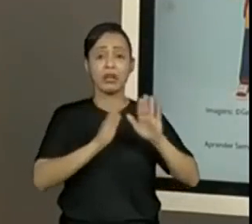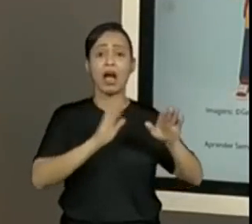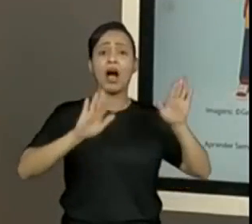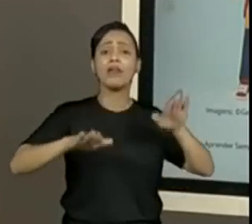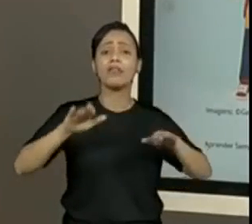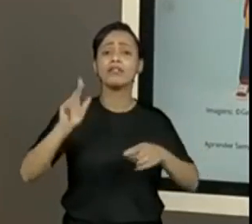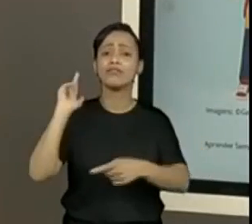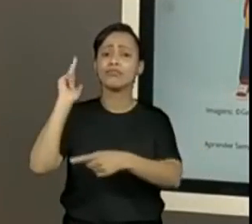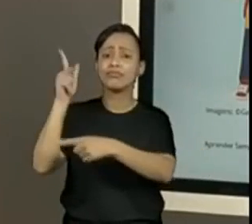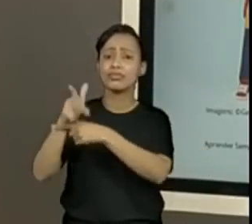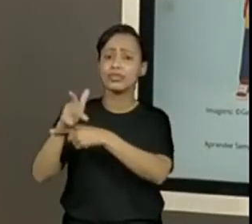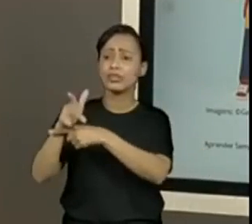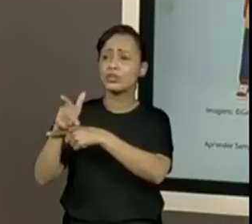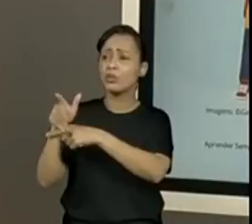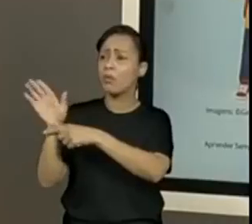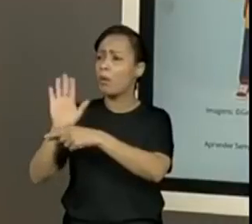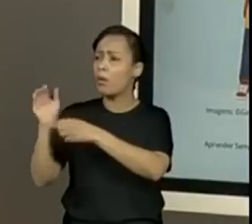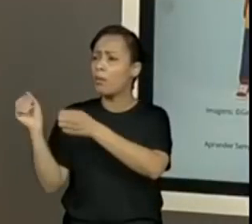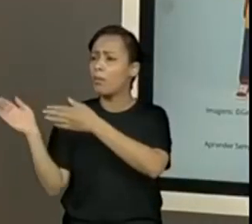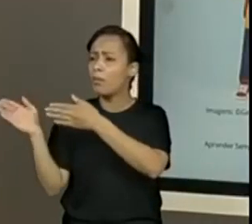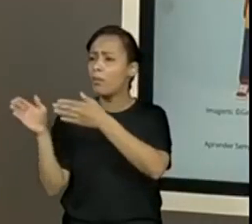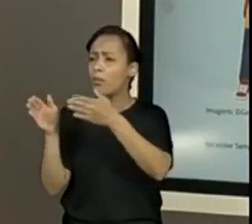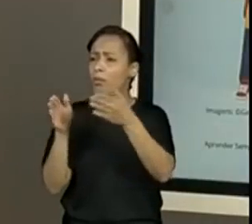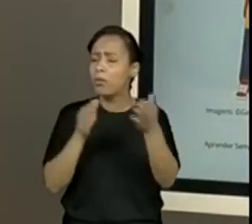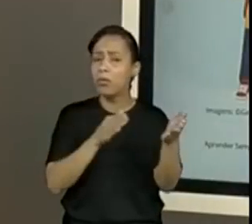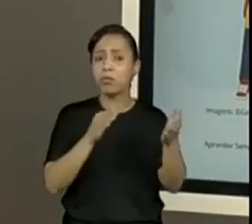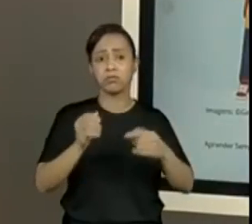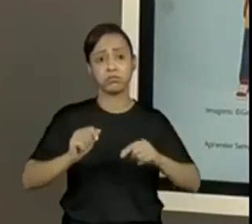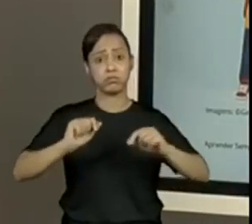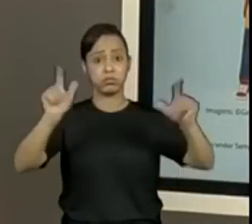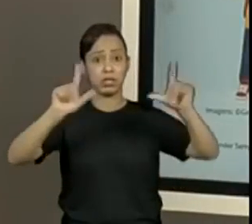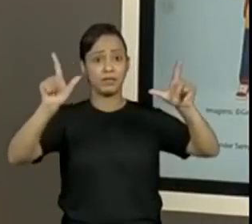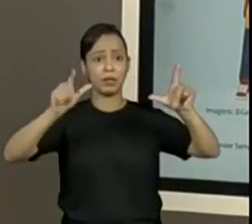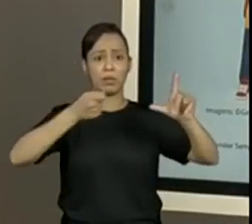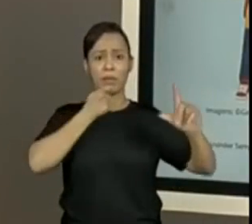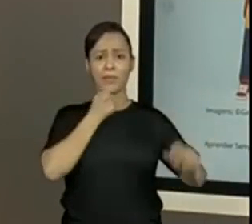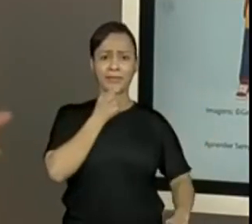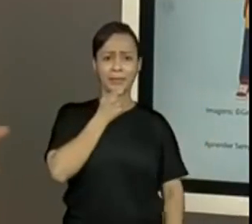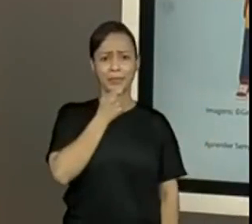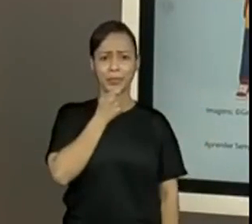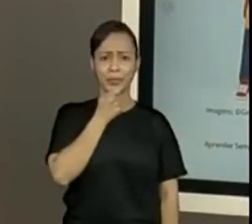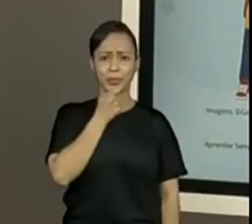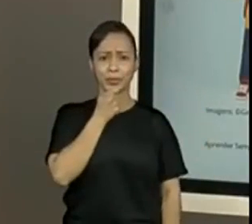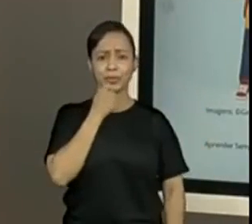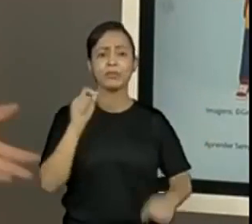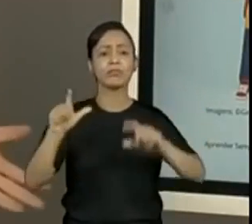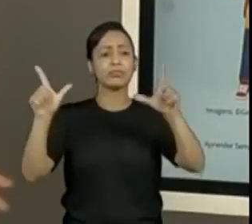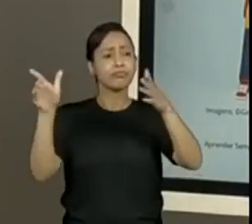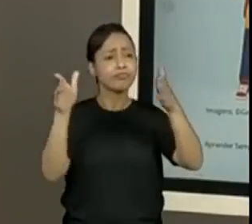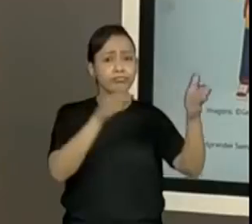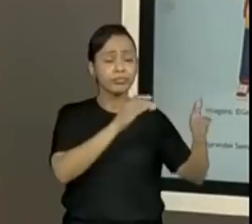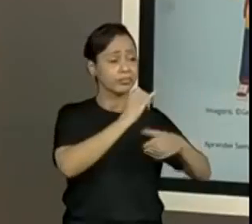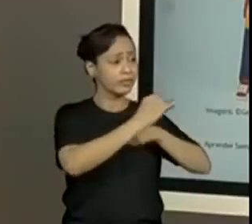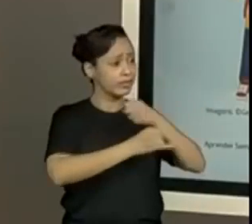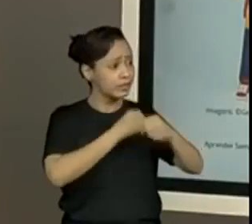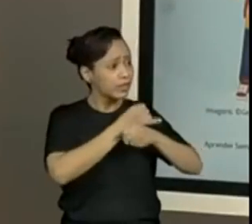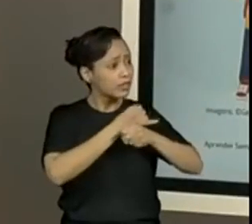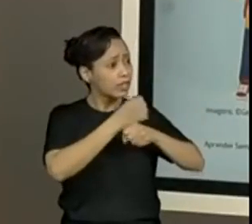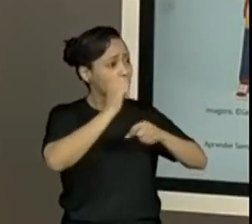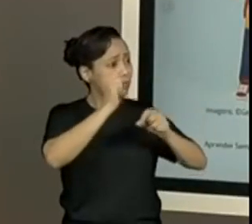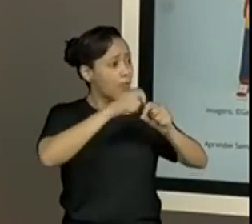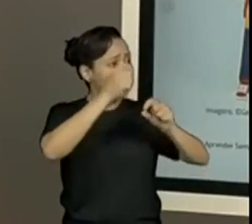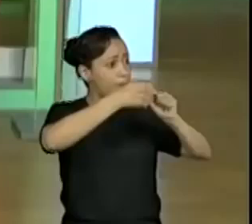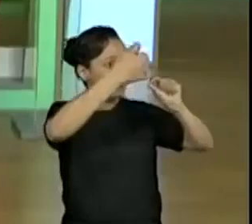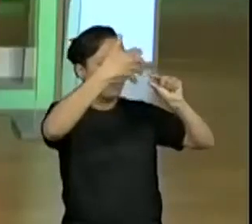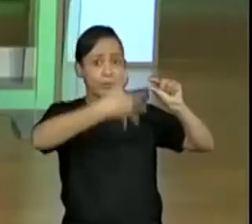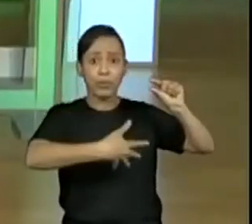áudio, que muitas vezes são aquelas que assistimos na televisão, ou aquelas que ouvimos no rádio ou na internet, que hoje a internet permite muito. E essa turma